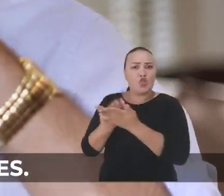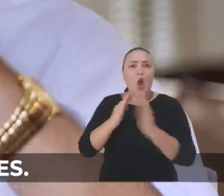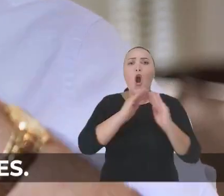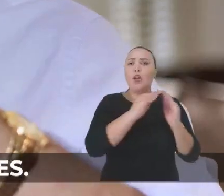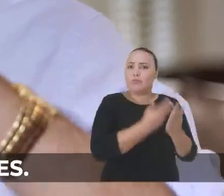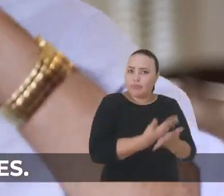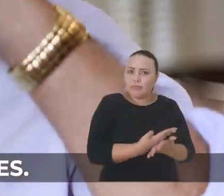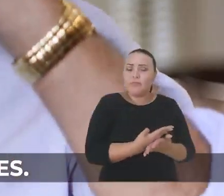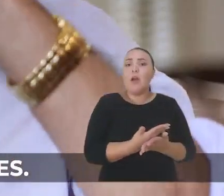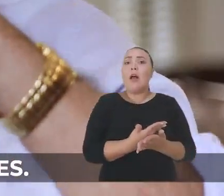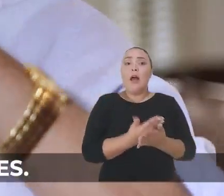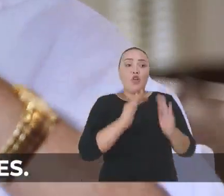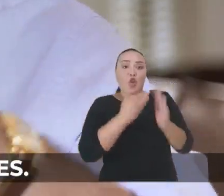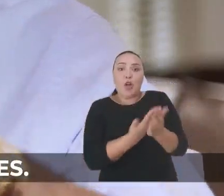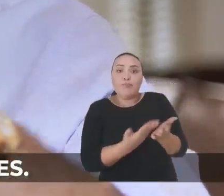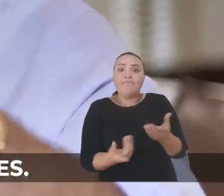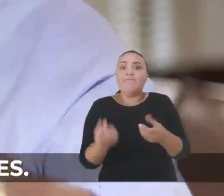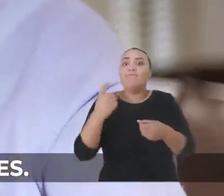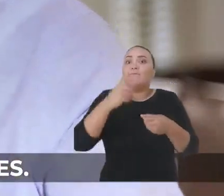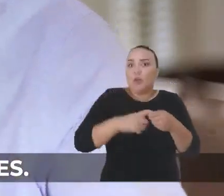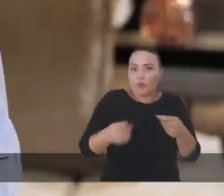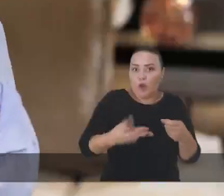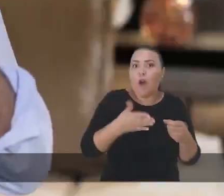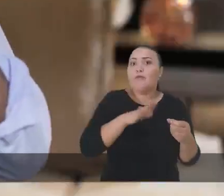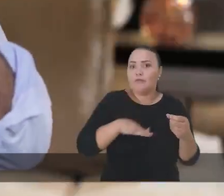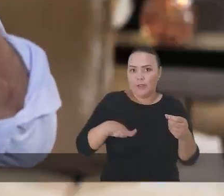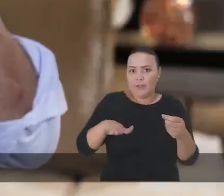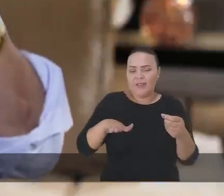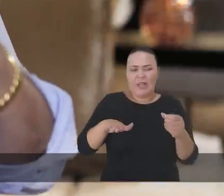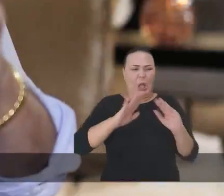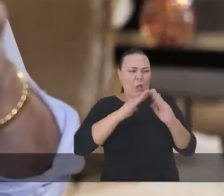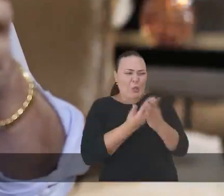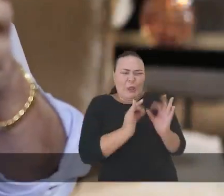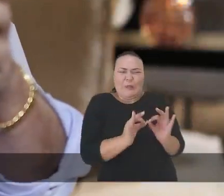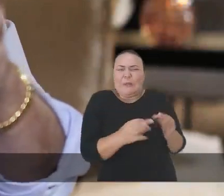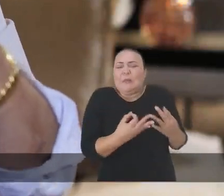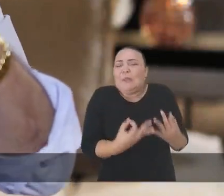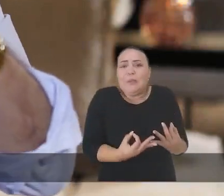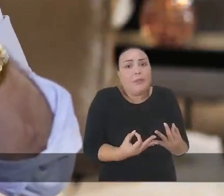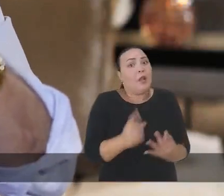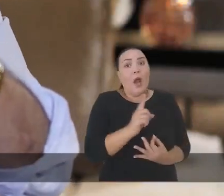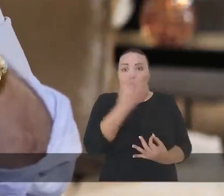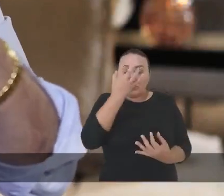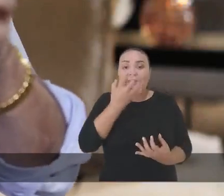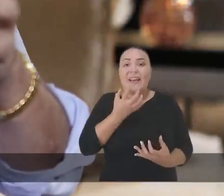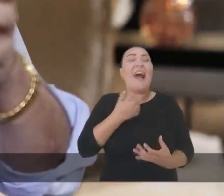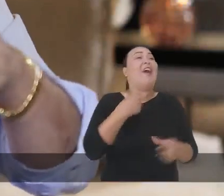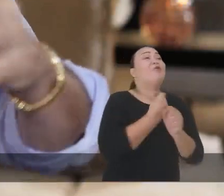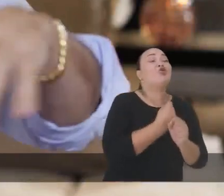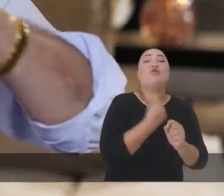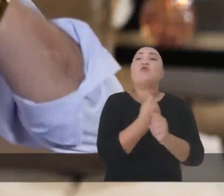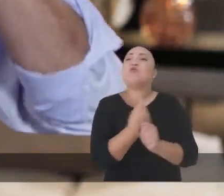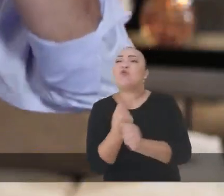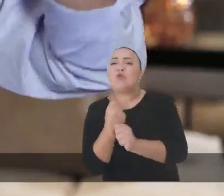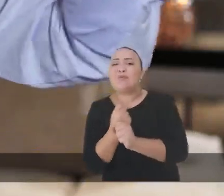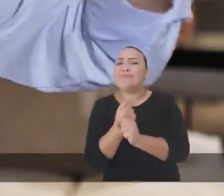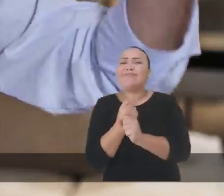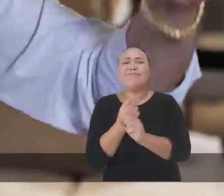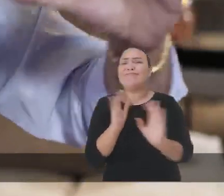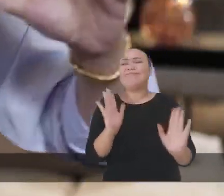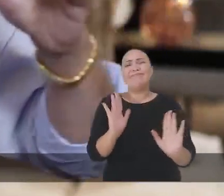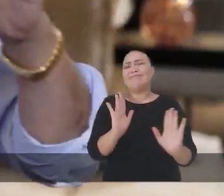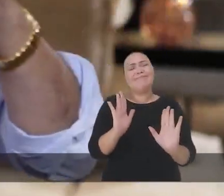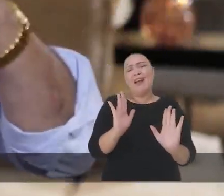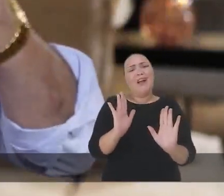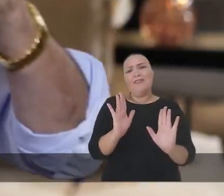continuar a credenciar creches. Escola não é coisa simples, é coisa que tem que ser levada a sério. Ah, eu vou construir isso, construir aquilo.